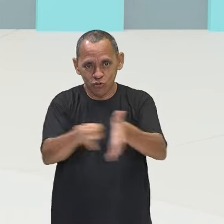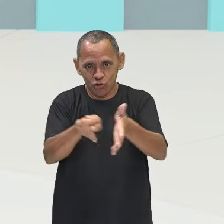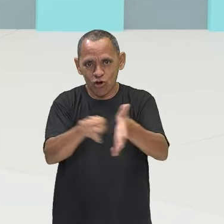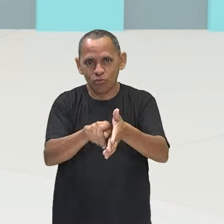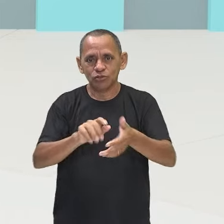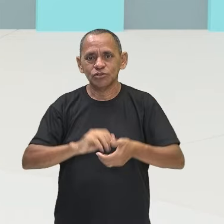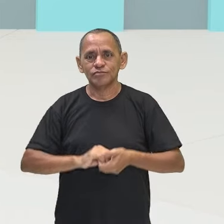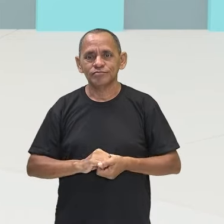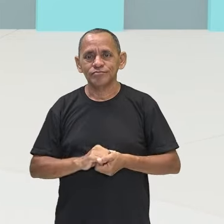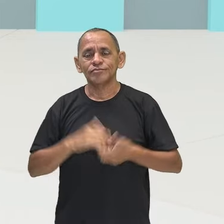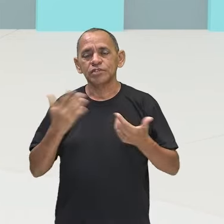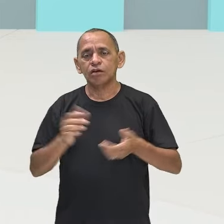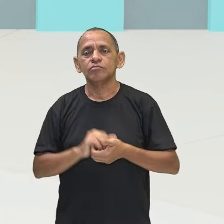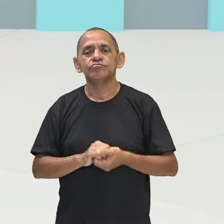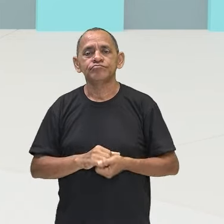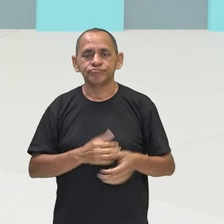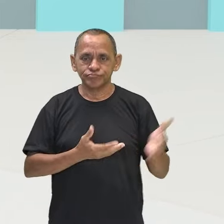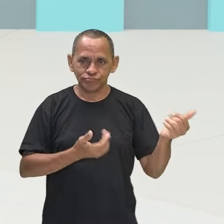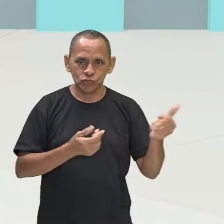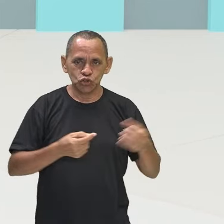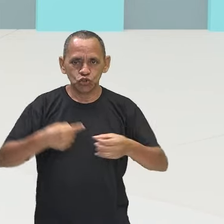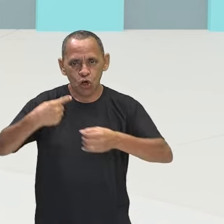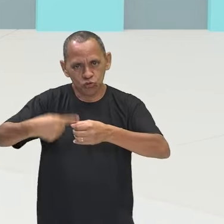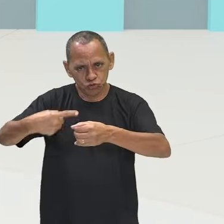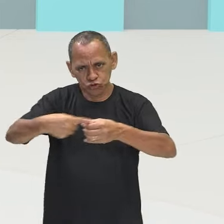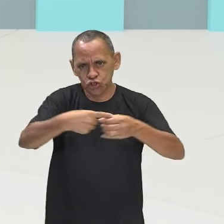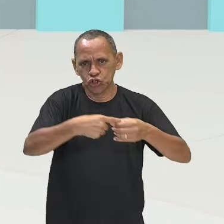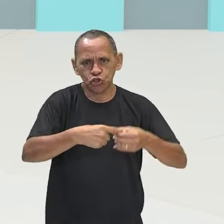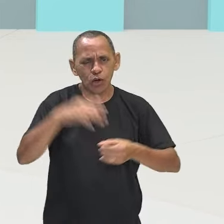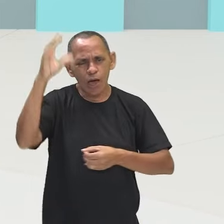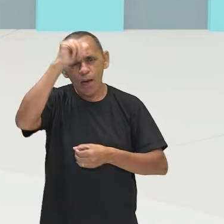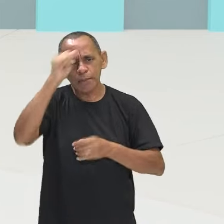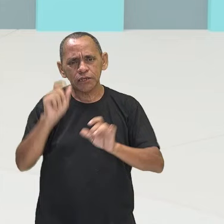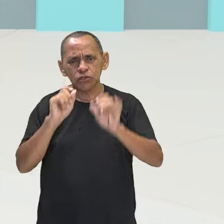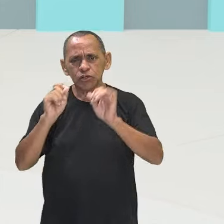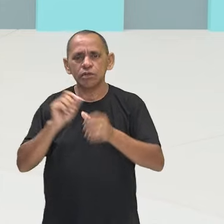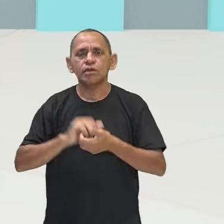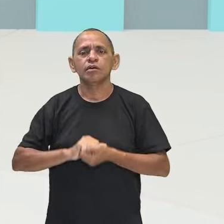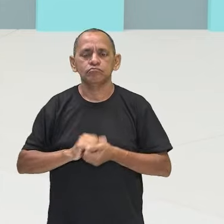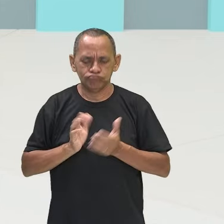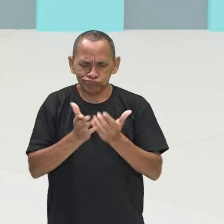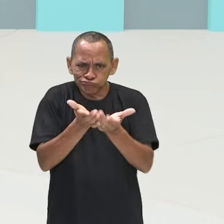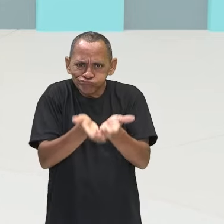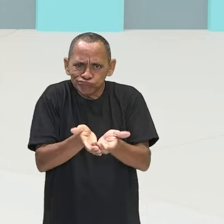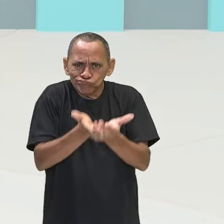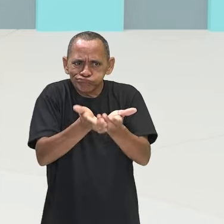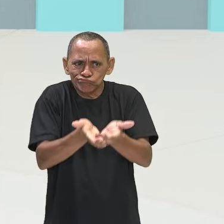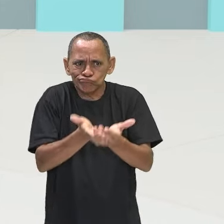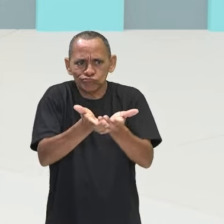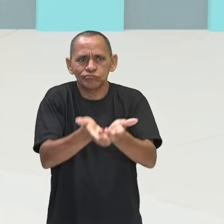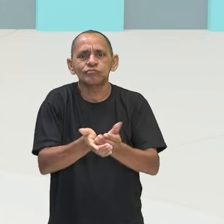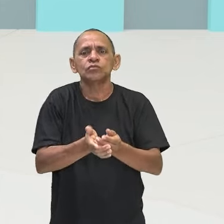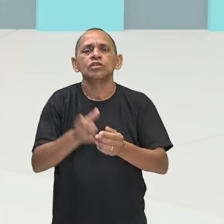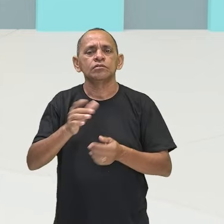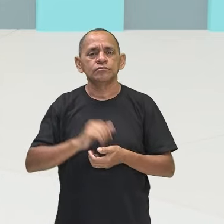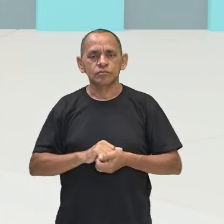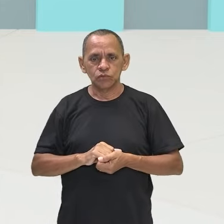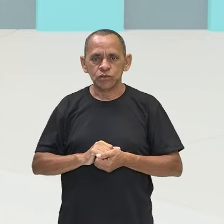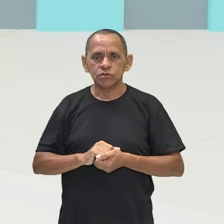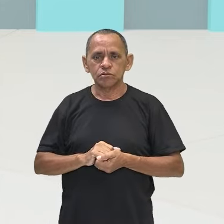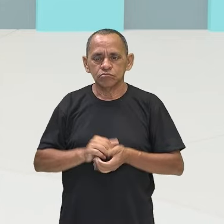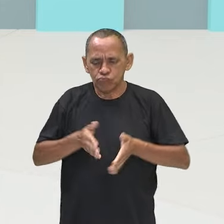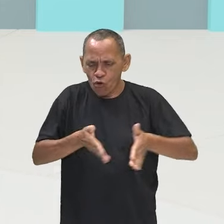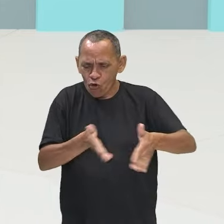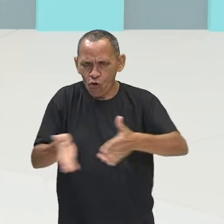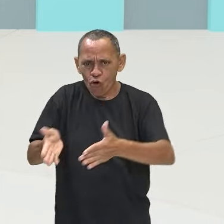Então, os jovens ribeirinhos aprendem desde cedo a navegar pelos rios e garapés, desenvolvendo